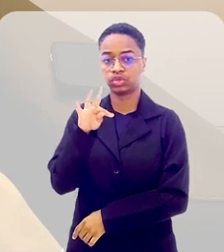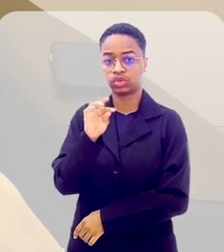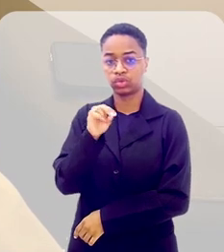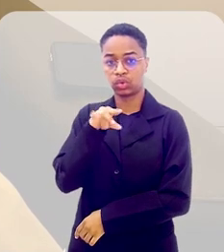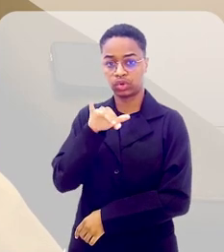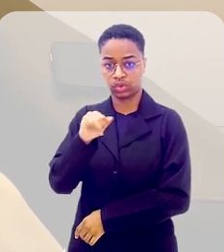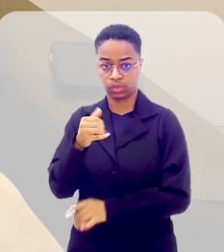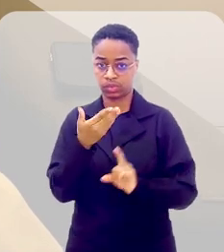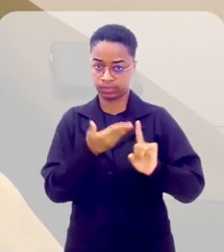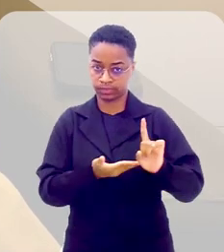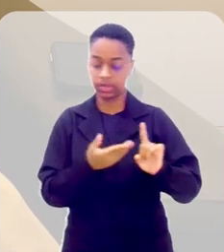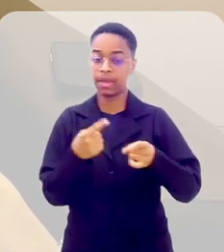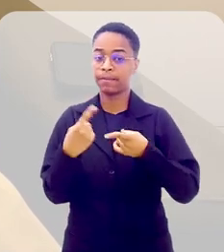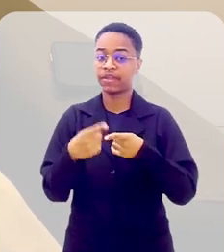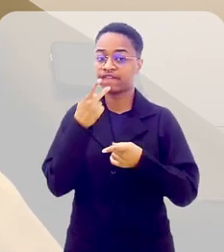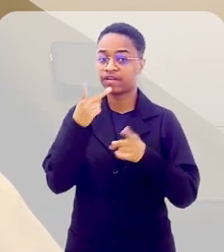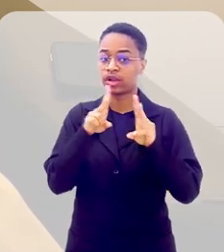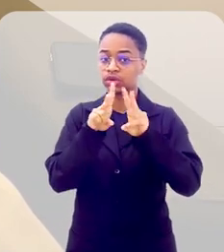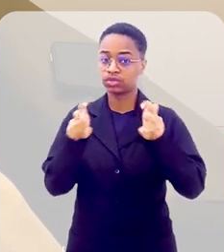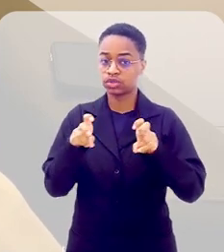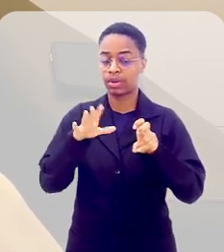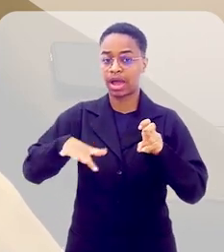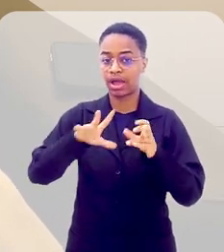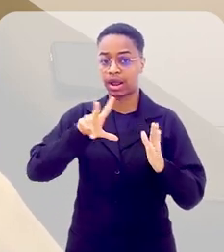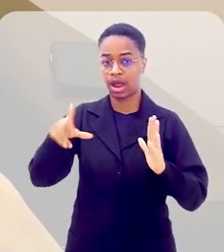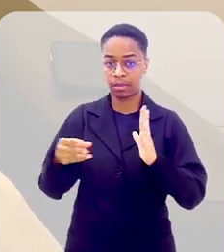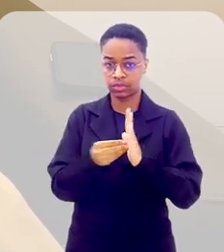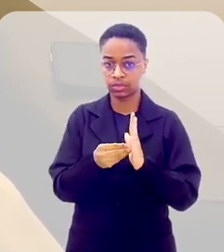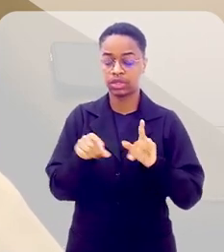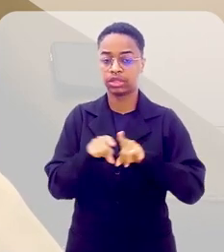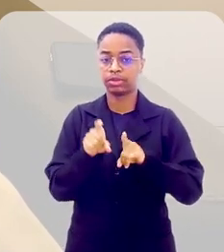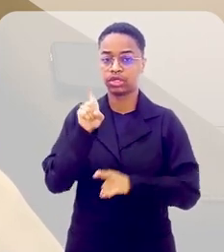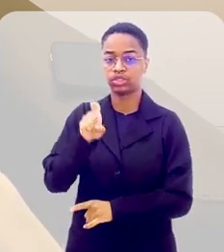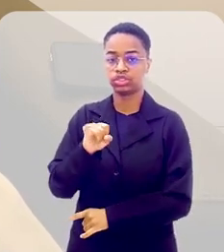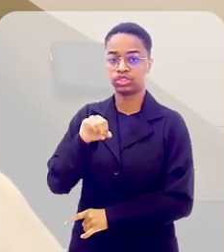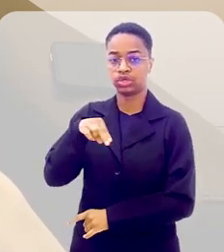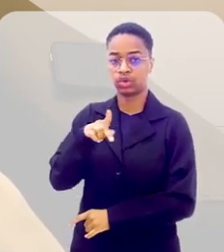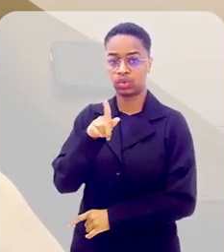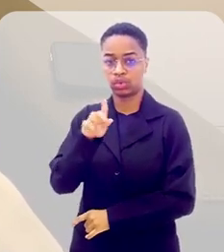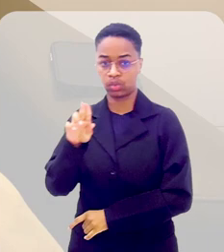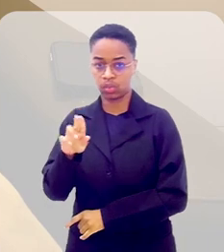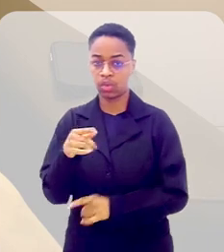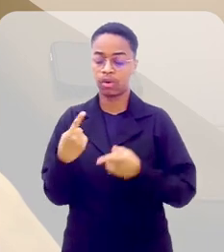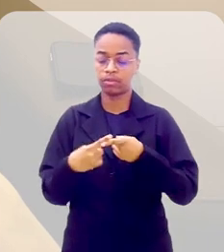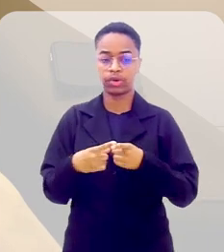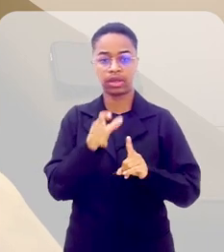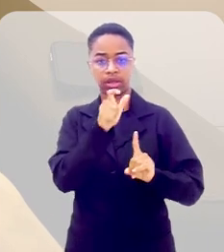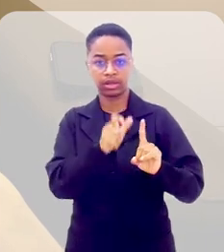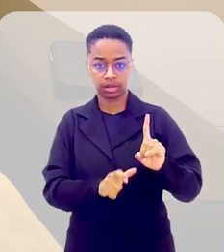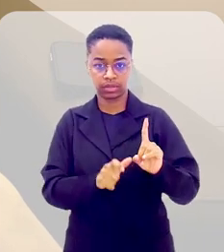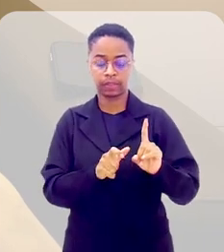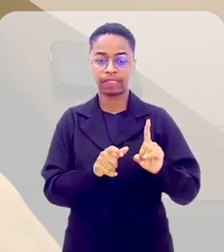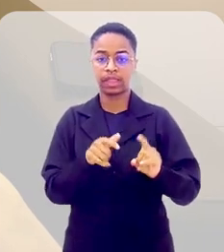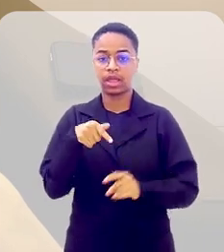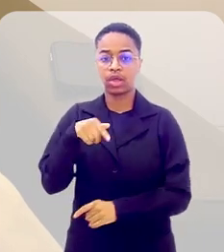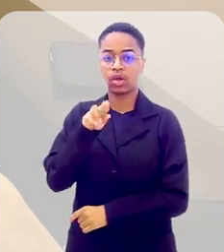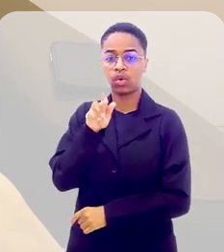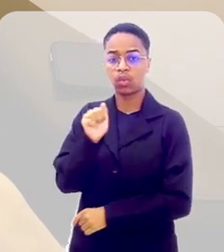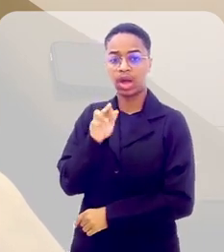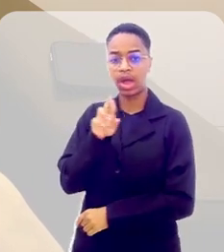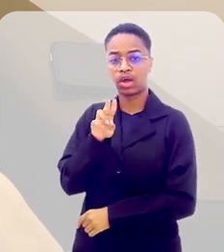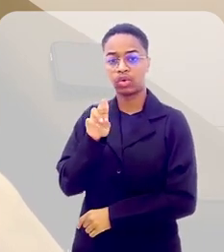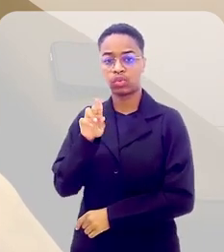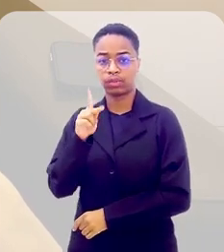porque é um livro que fala da região amazônica, do Xingu. Quarupi é um ritual